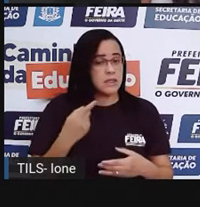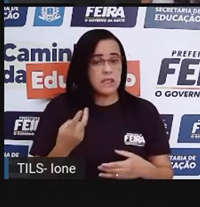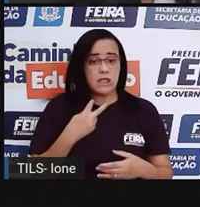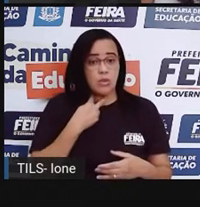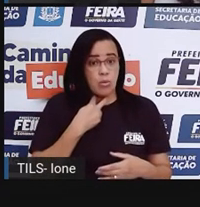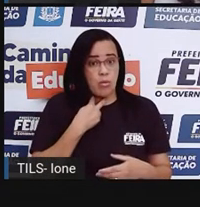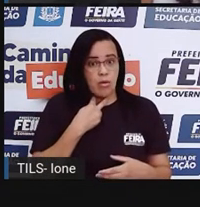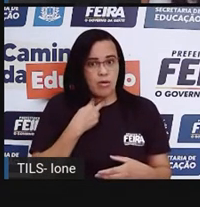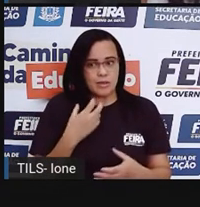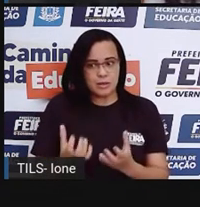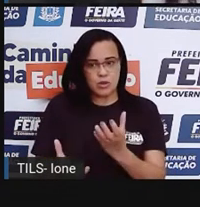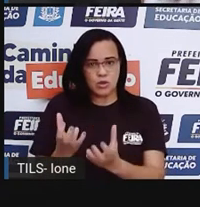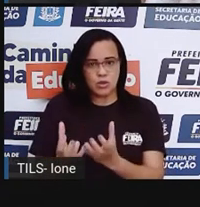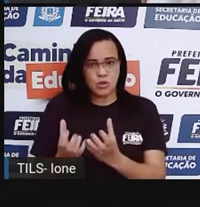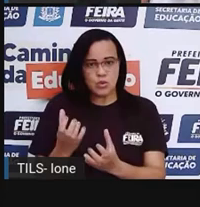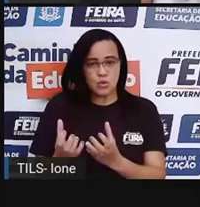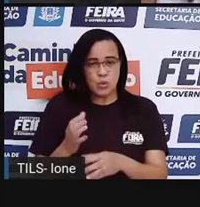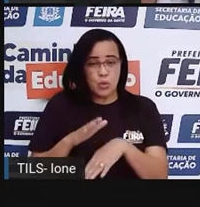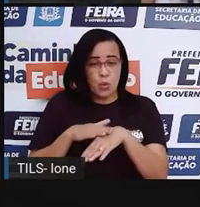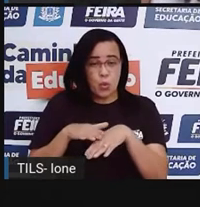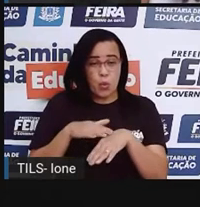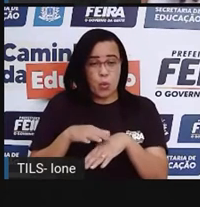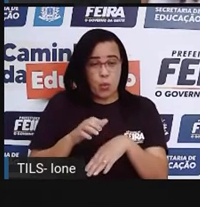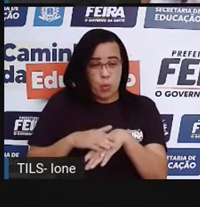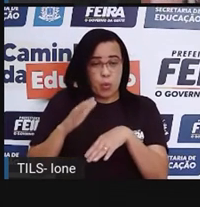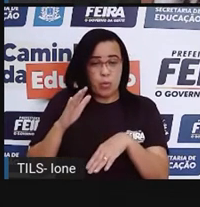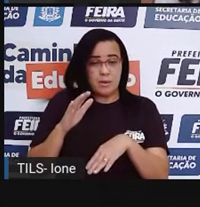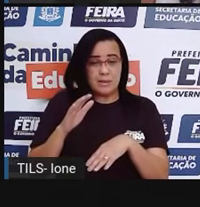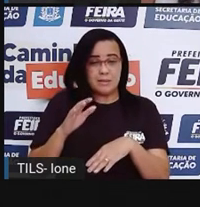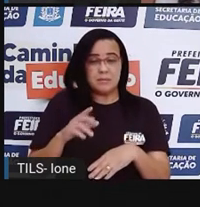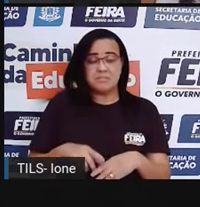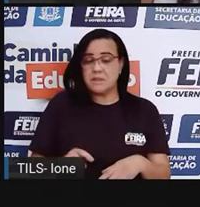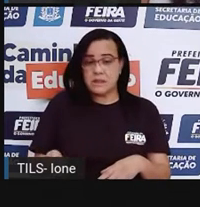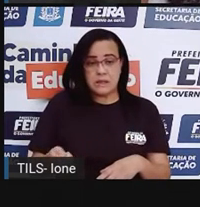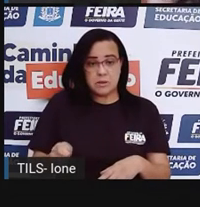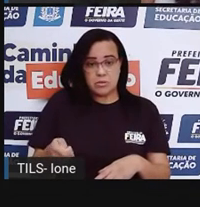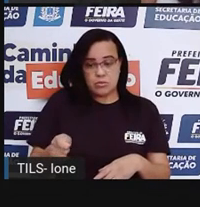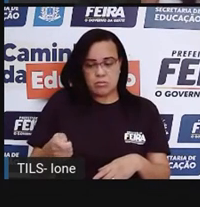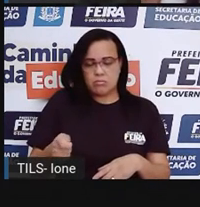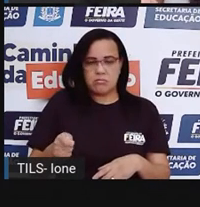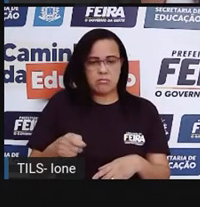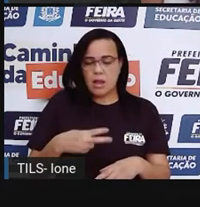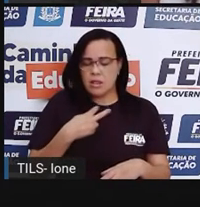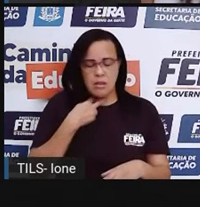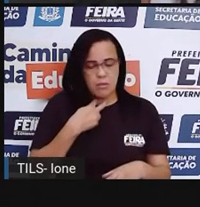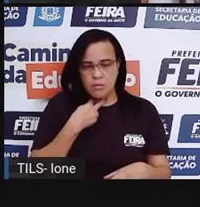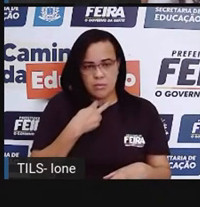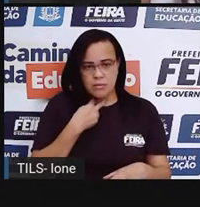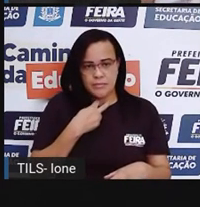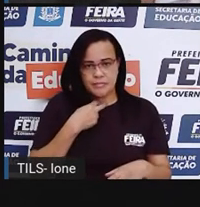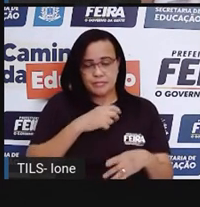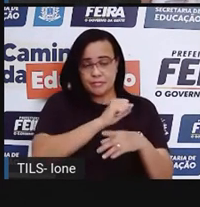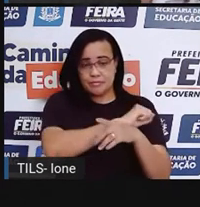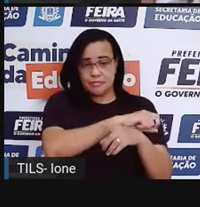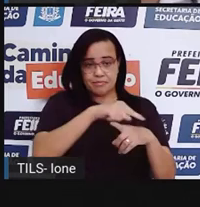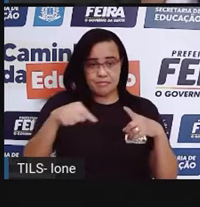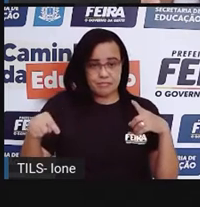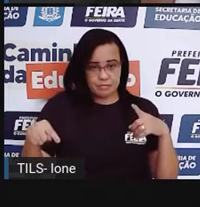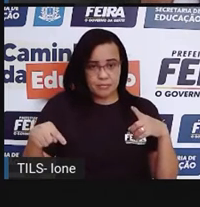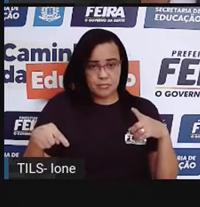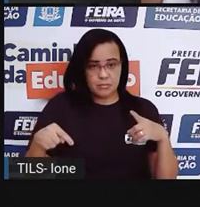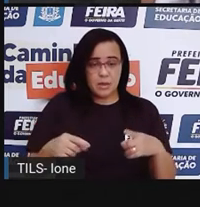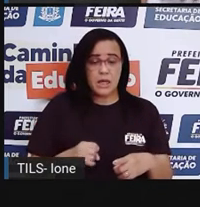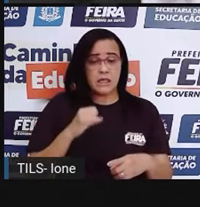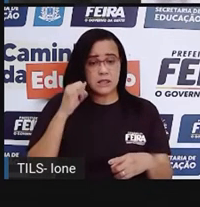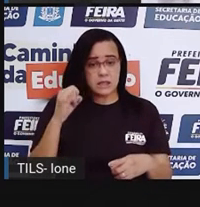queimando, né? A criança, o forno. Então, mexer no fogão. Crianças, né? Não podem mexer. E se você